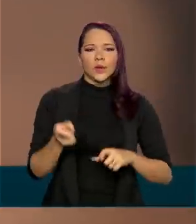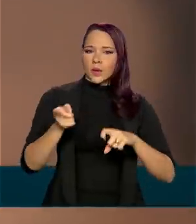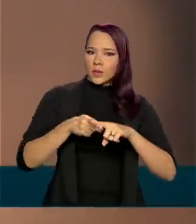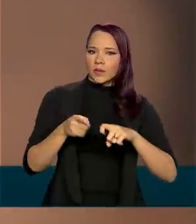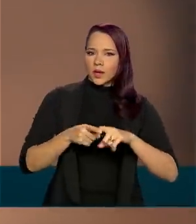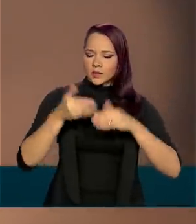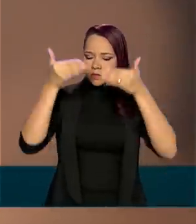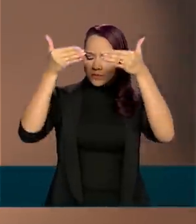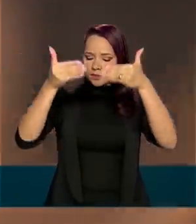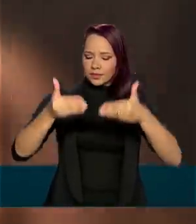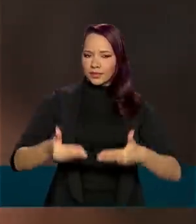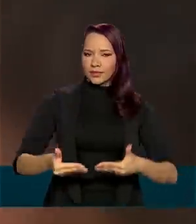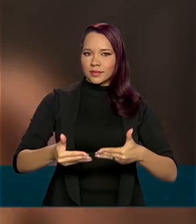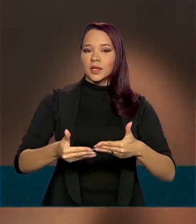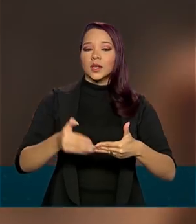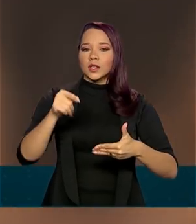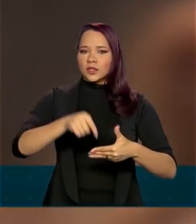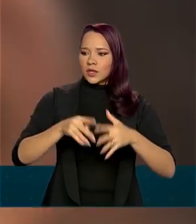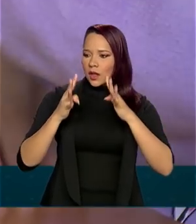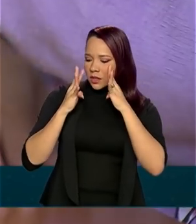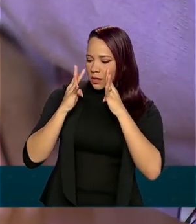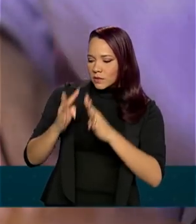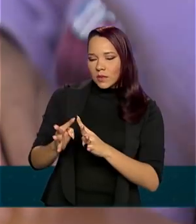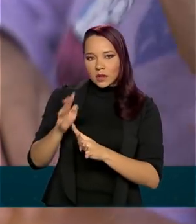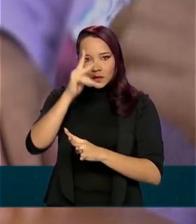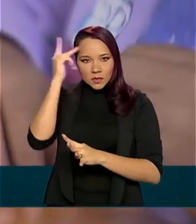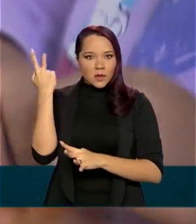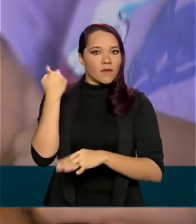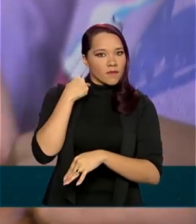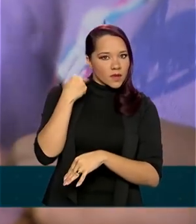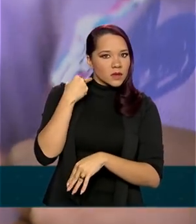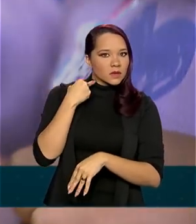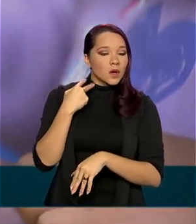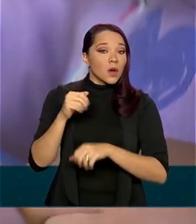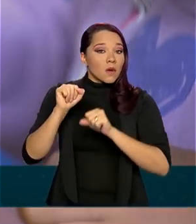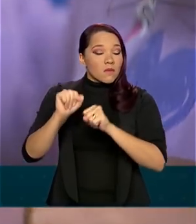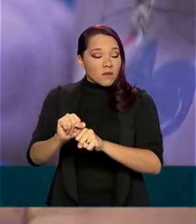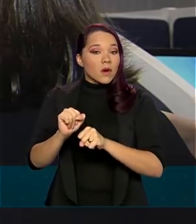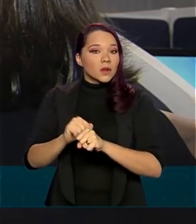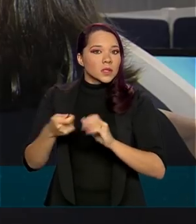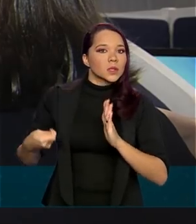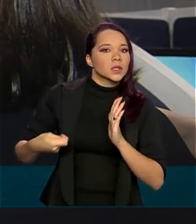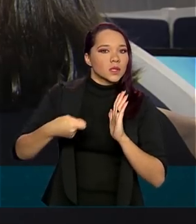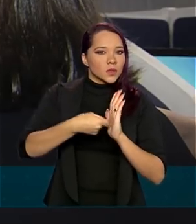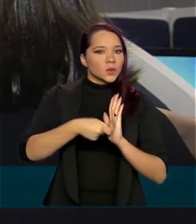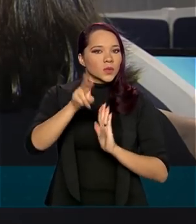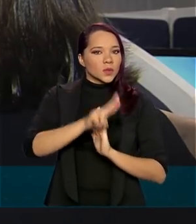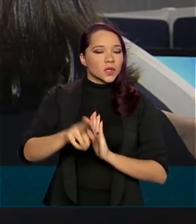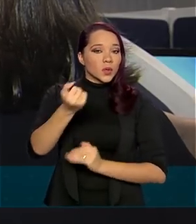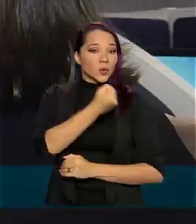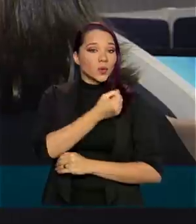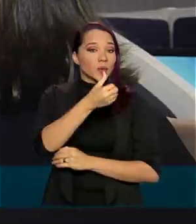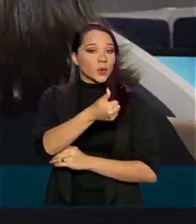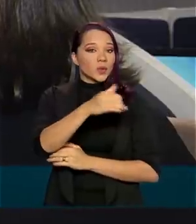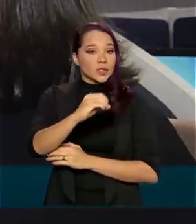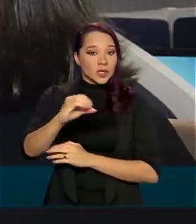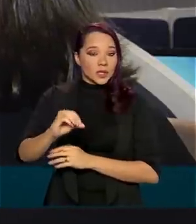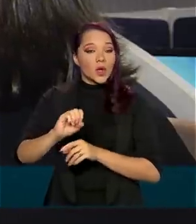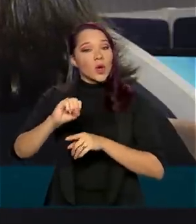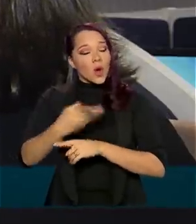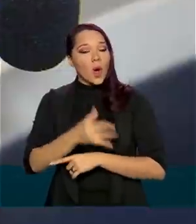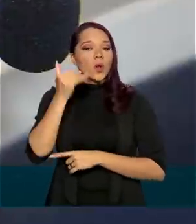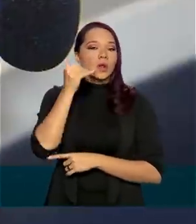que estão na linha de frente no atendimento às vítimas podem fazer a denúncia anônima pelo Disque 100 ou Ligue